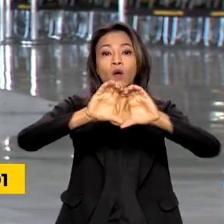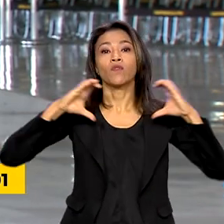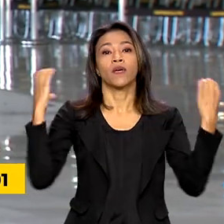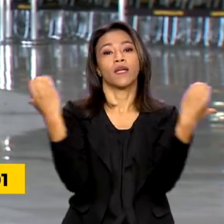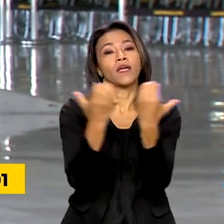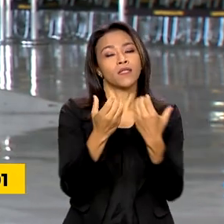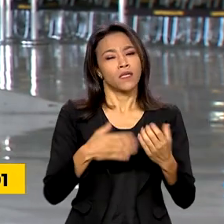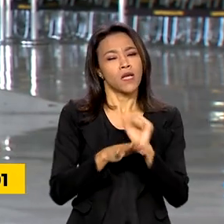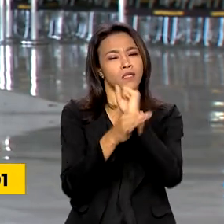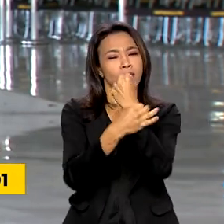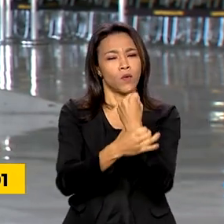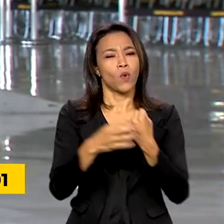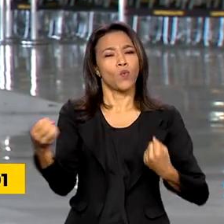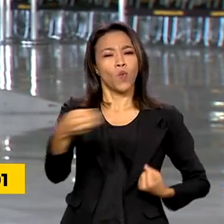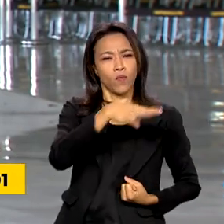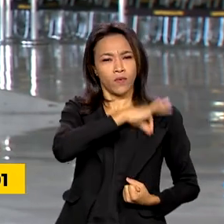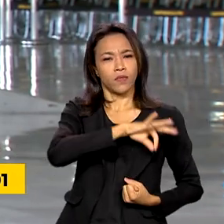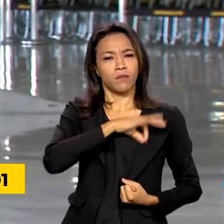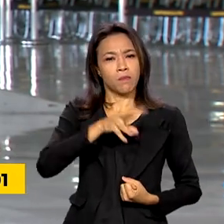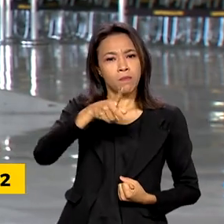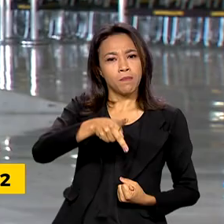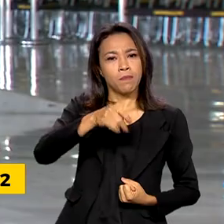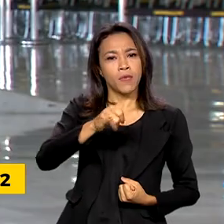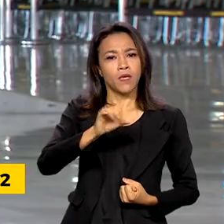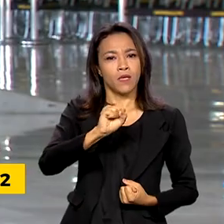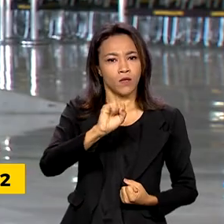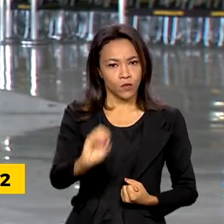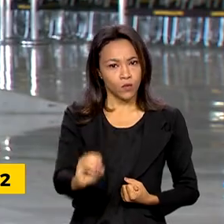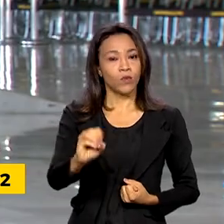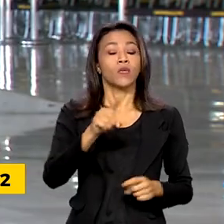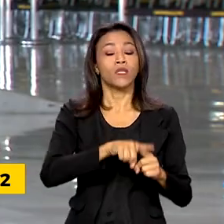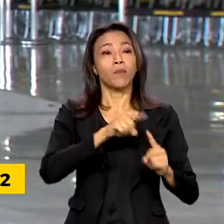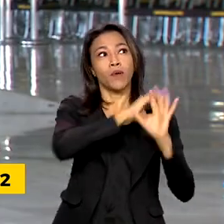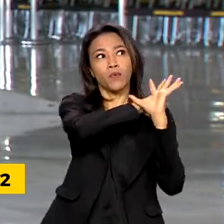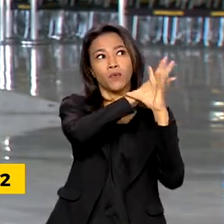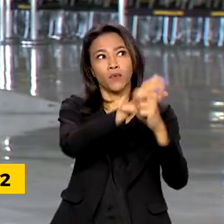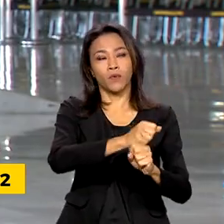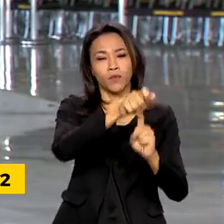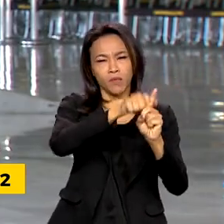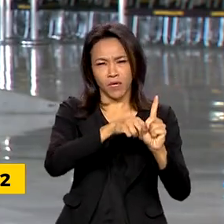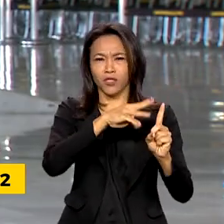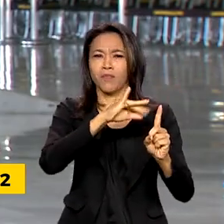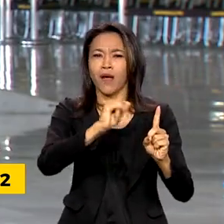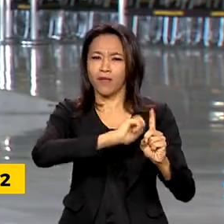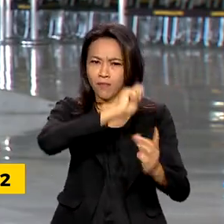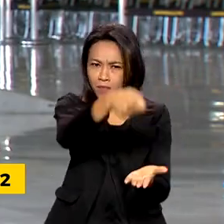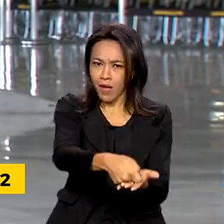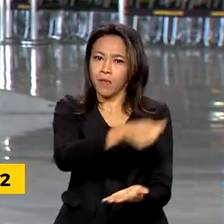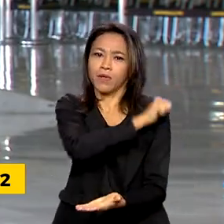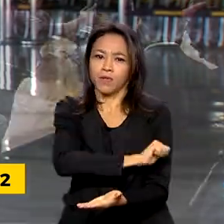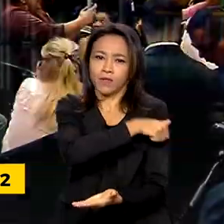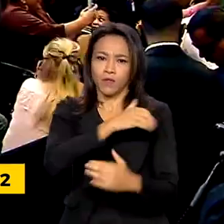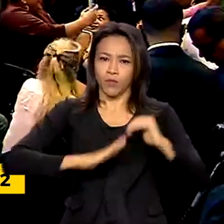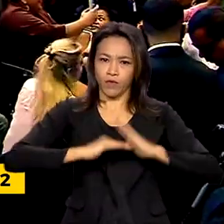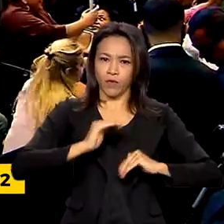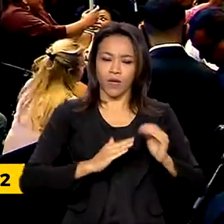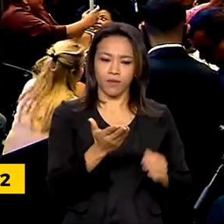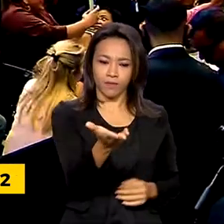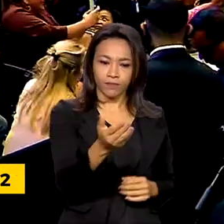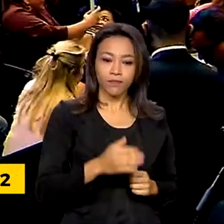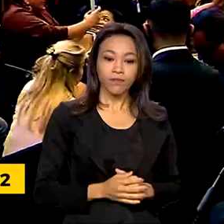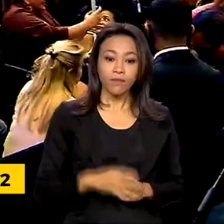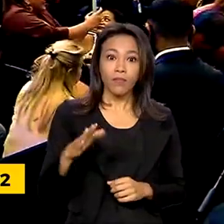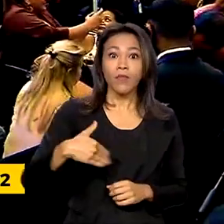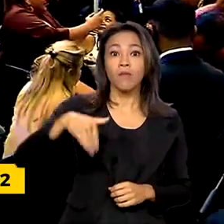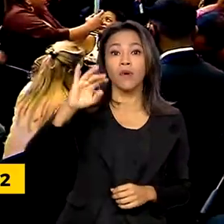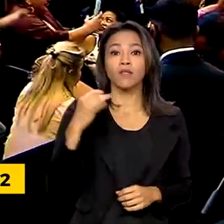enfermagem e também é o 13º e retroativo. Zamaio, veja os detalhes aí na reportagem. Mais